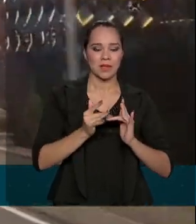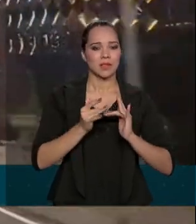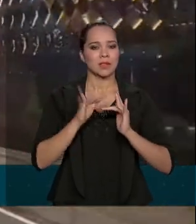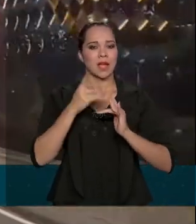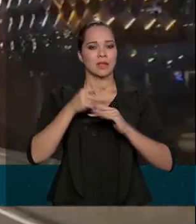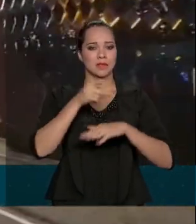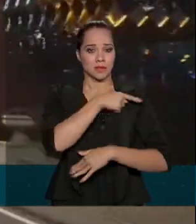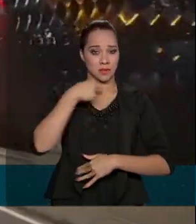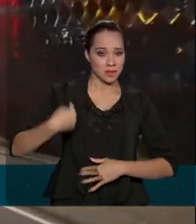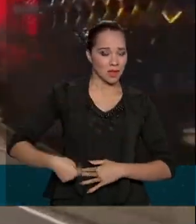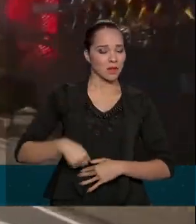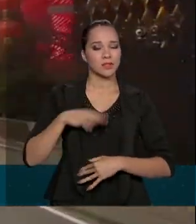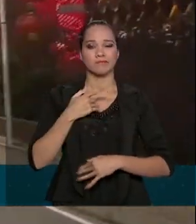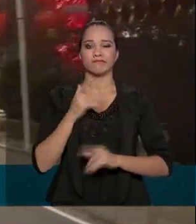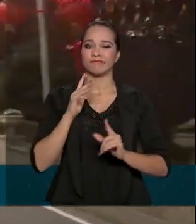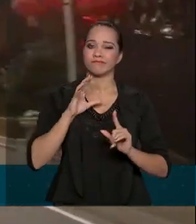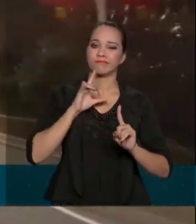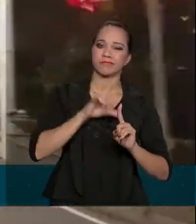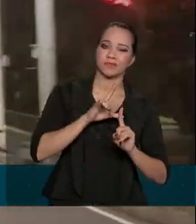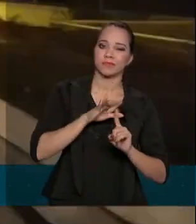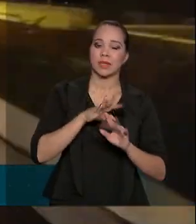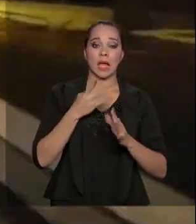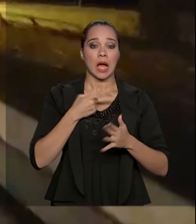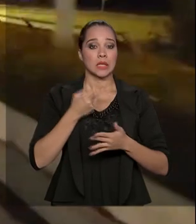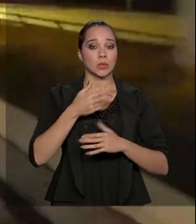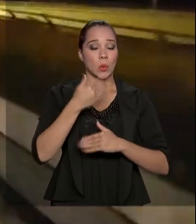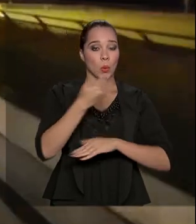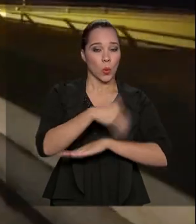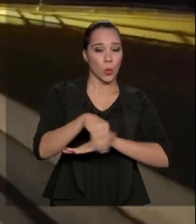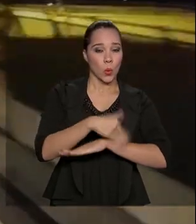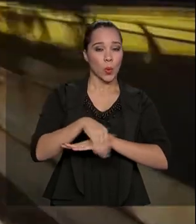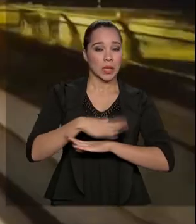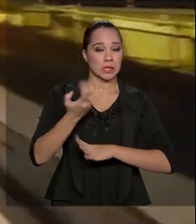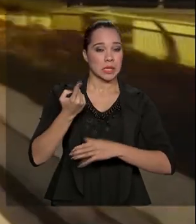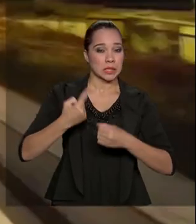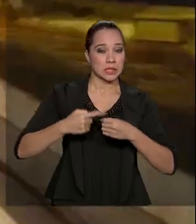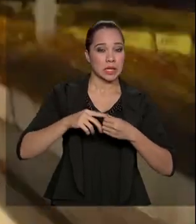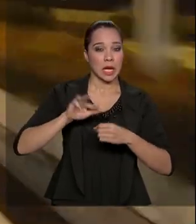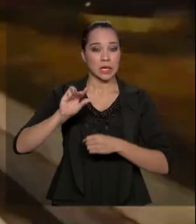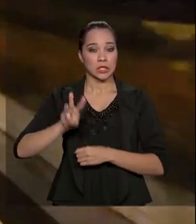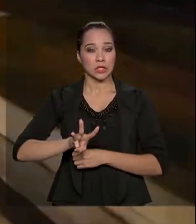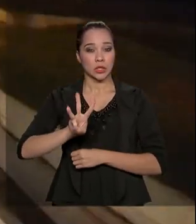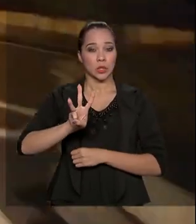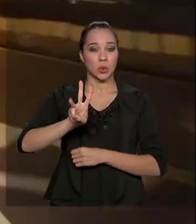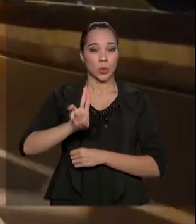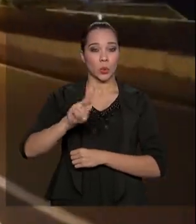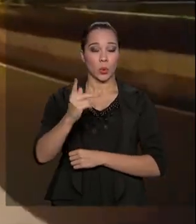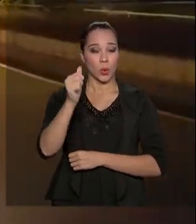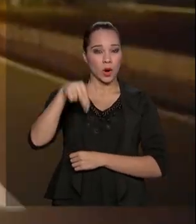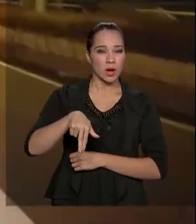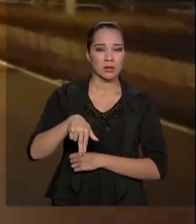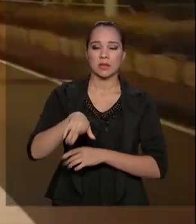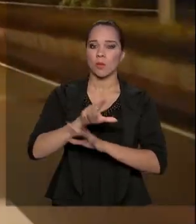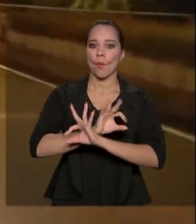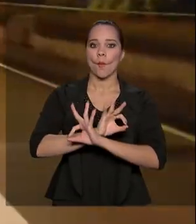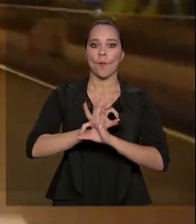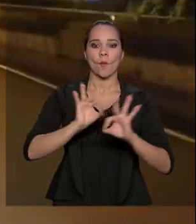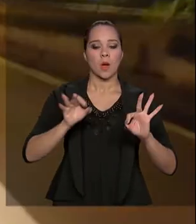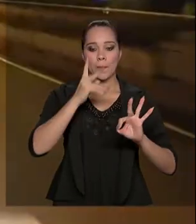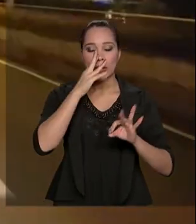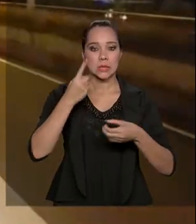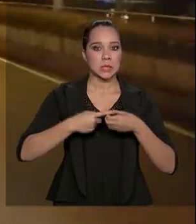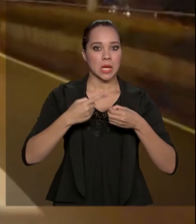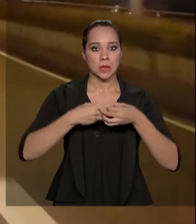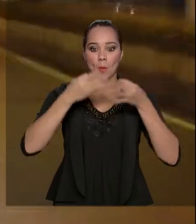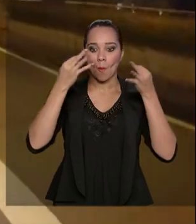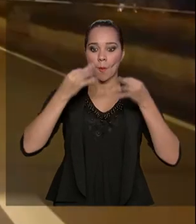afetada pelo coronavírus. As ruas de Wuhan estão vazias. O clima é de uma cidade deserta. Os funcionários de